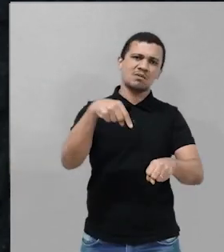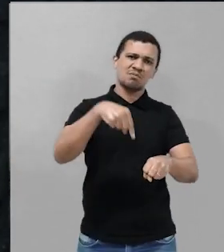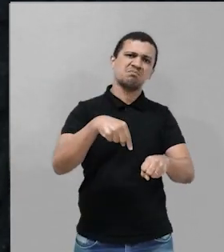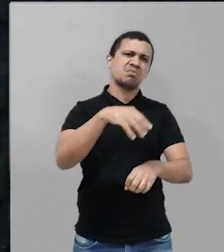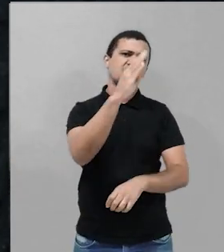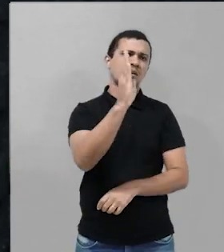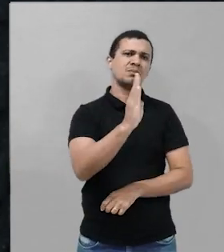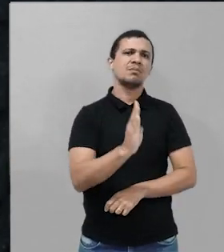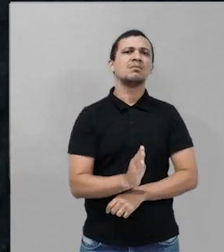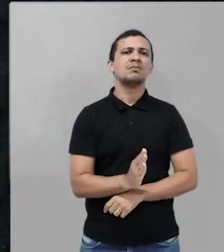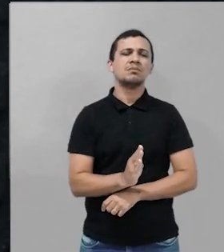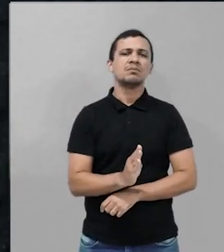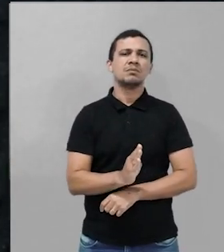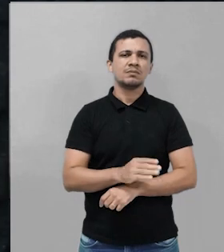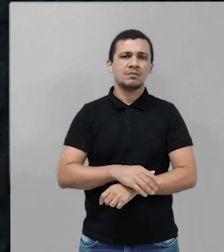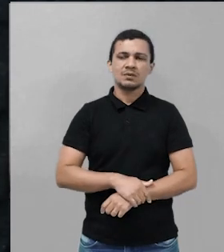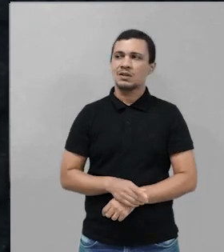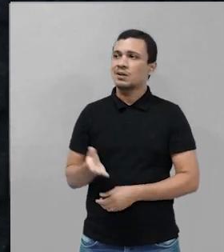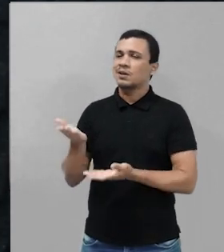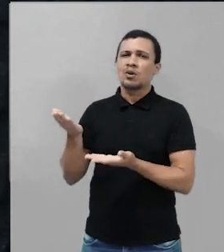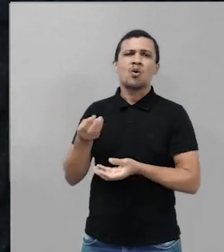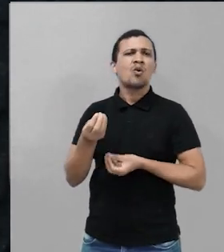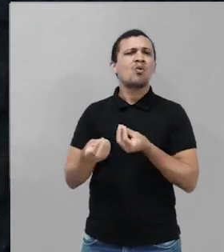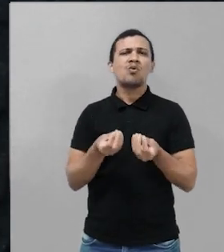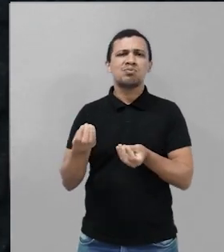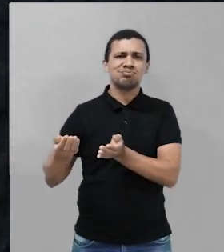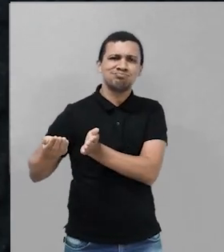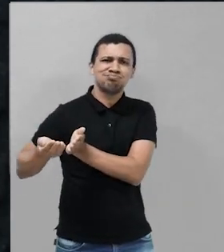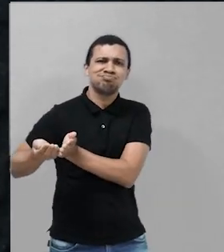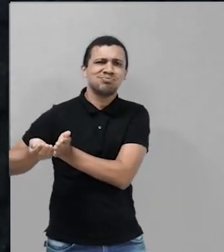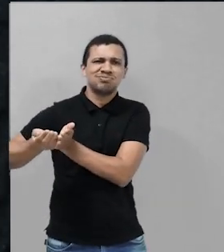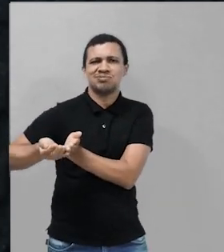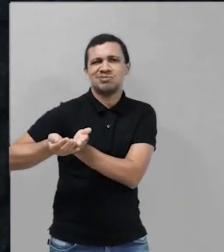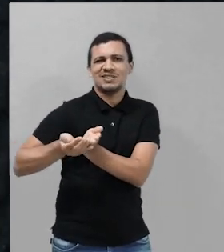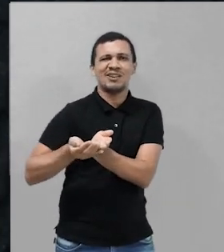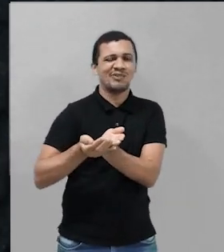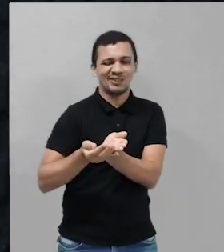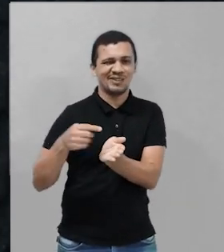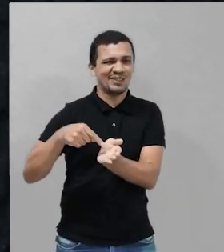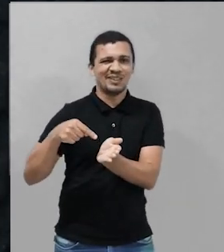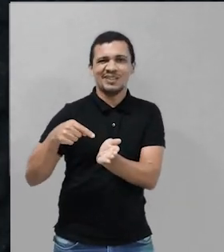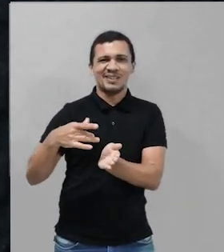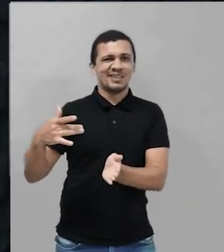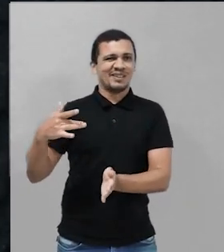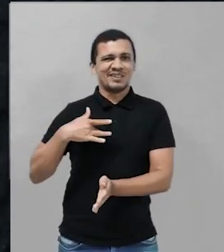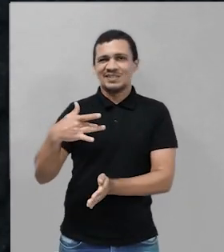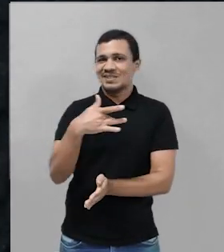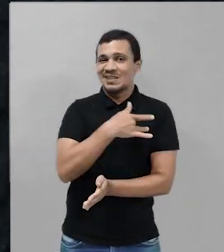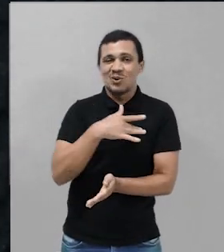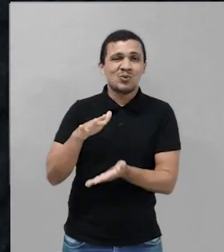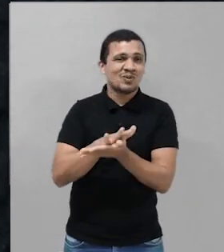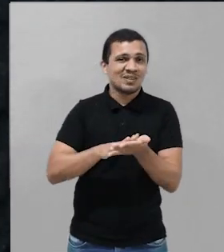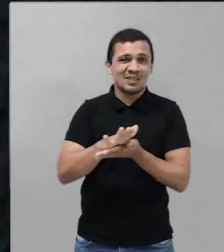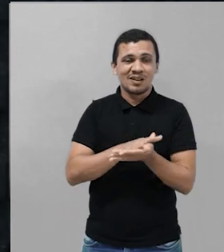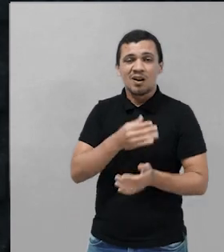e trazidas na marra para cá em navios sem o mínimo de condições. Inclusive, Castro Alves romantiza, em uma